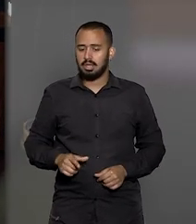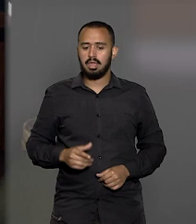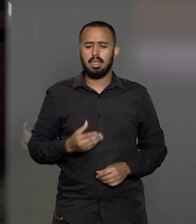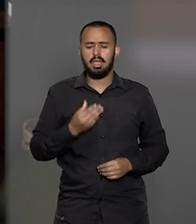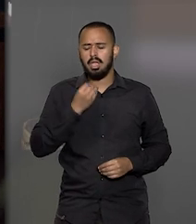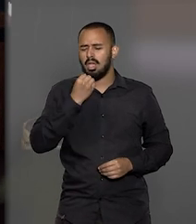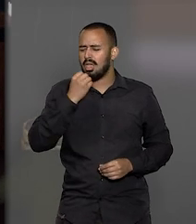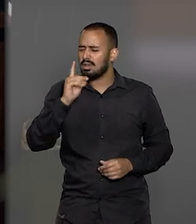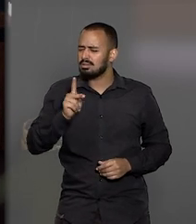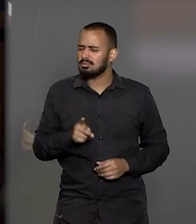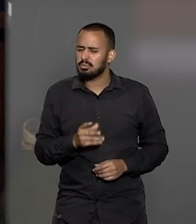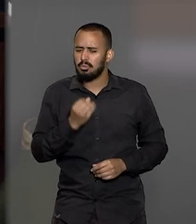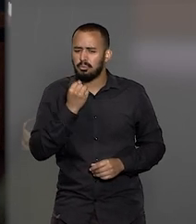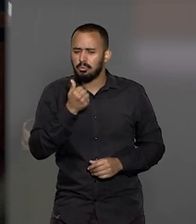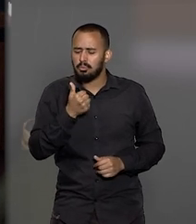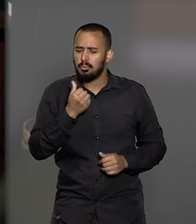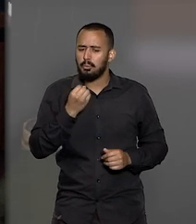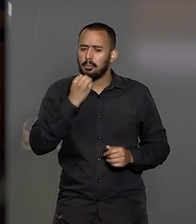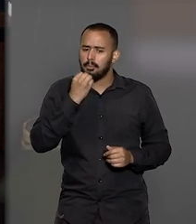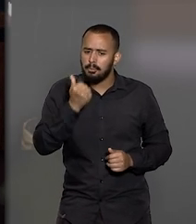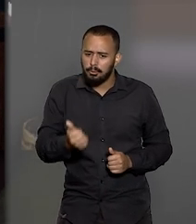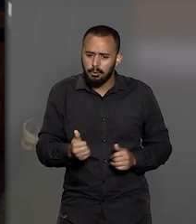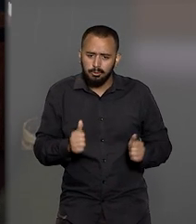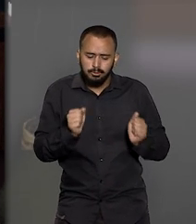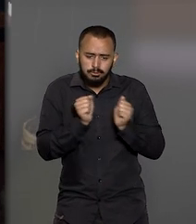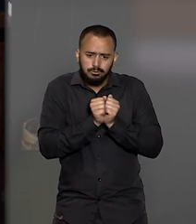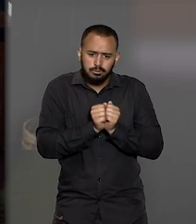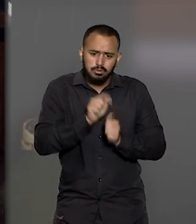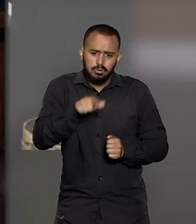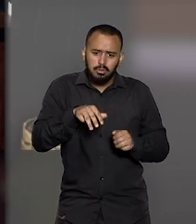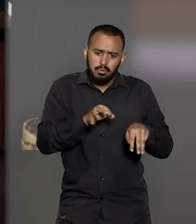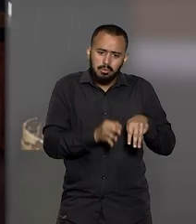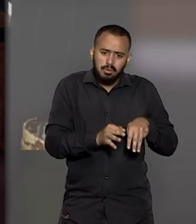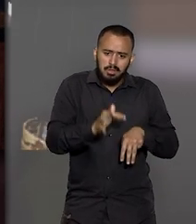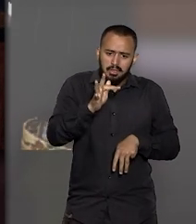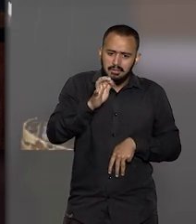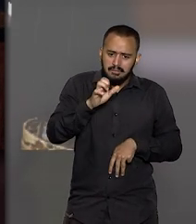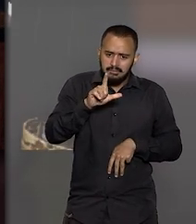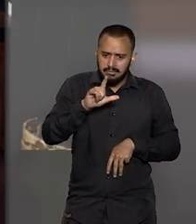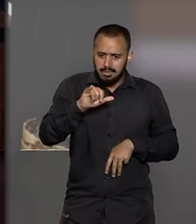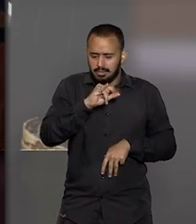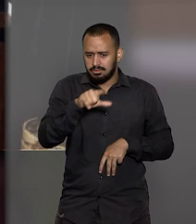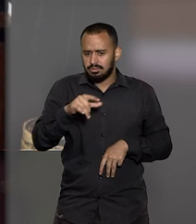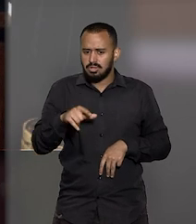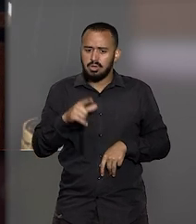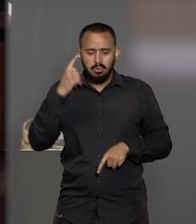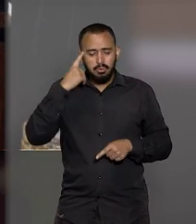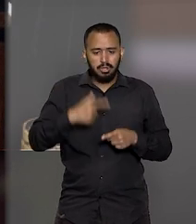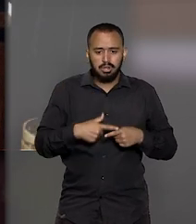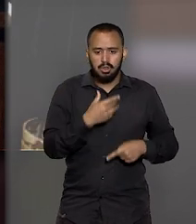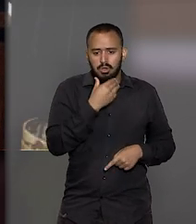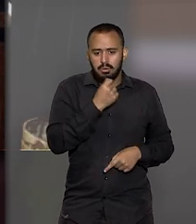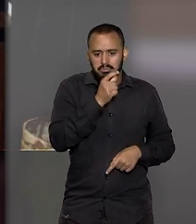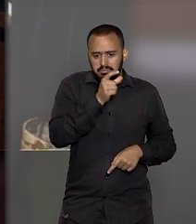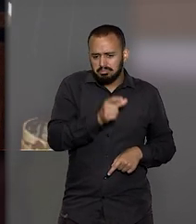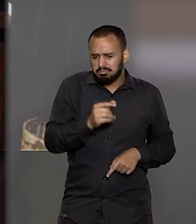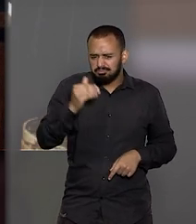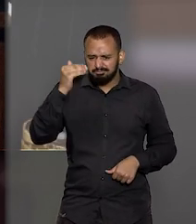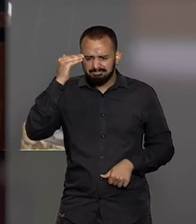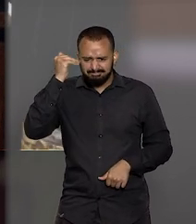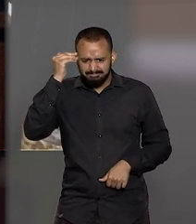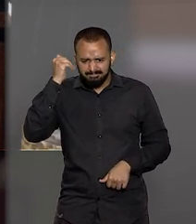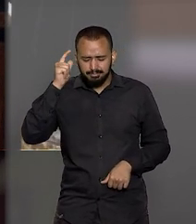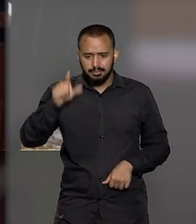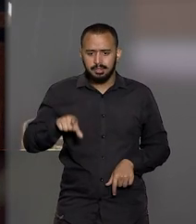grande estar com o ministro Fischer, porque ele é uma pessoa muito culta. Sempre foi um líder,